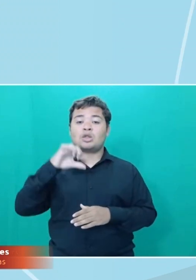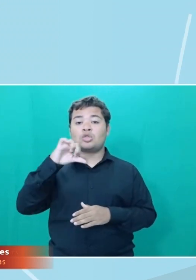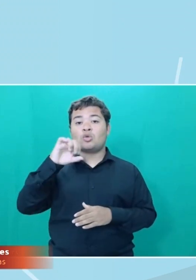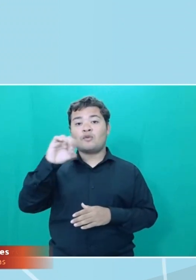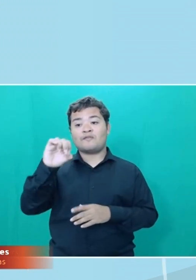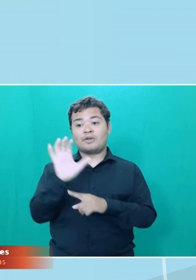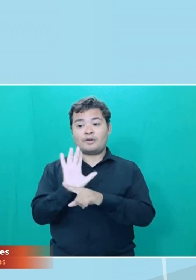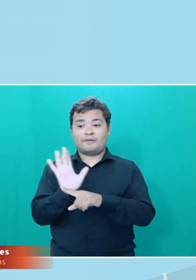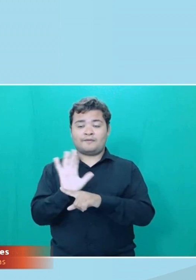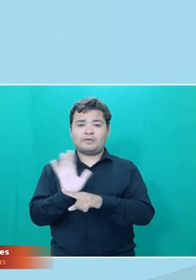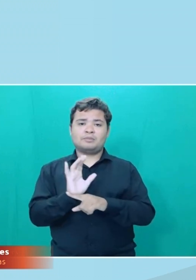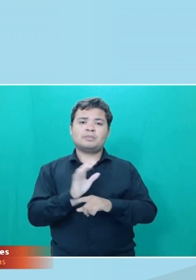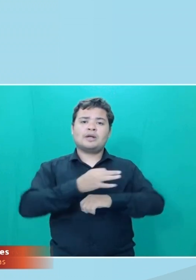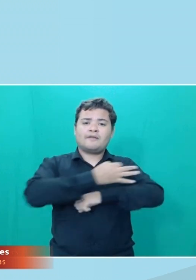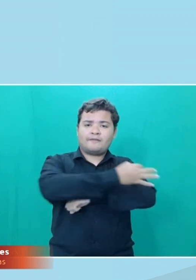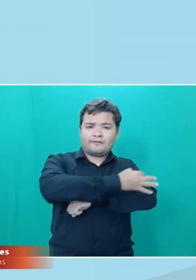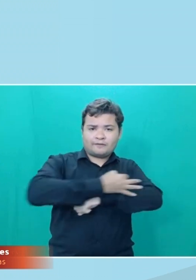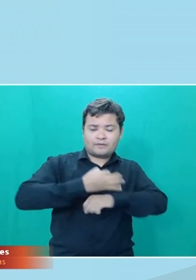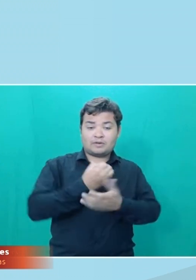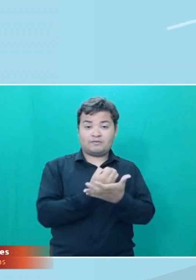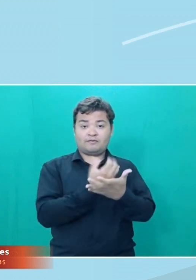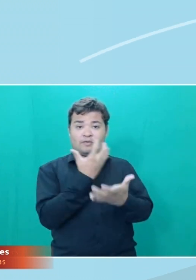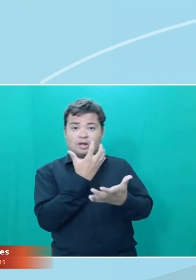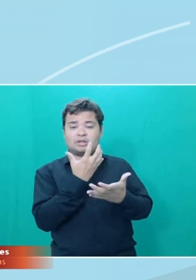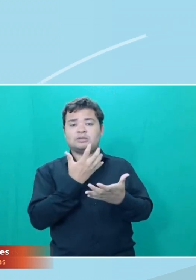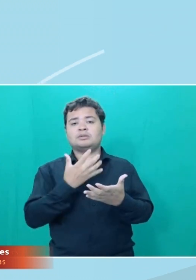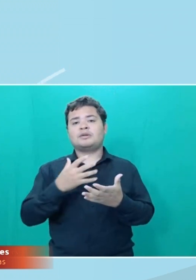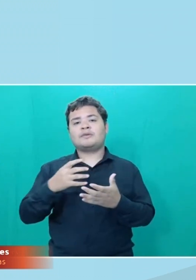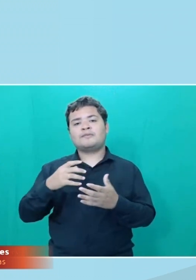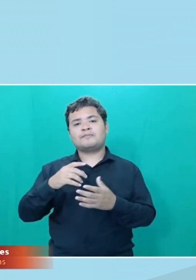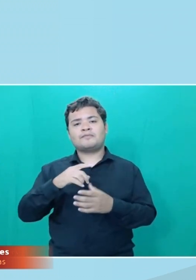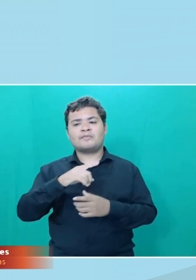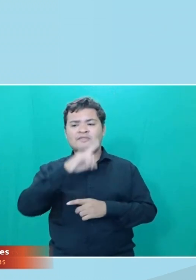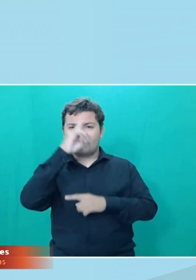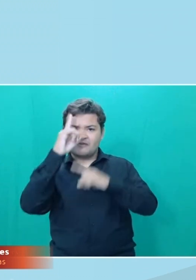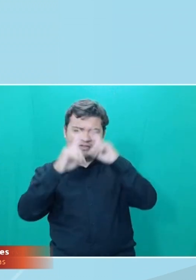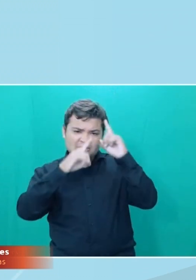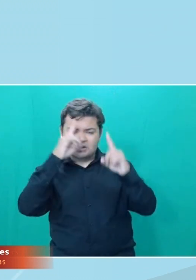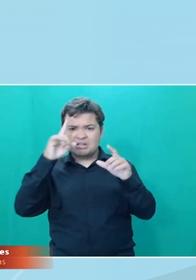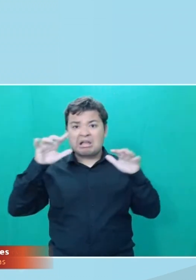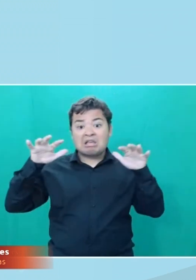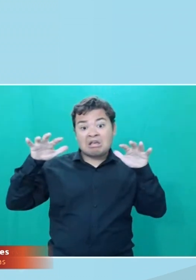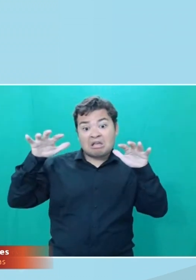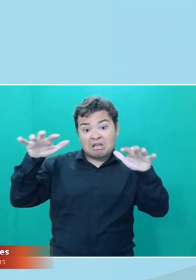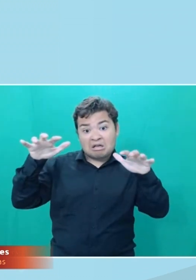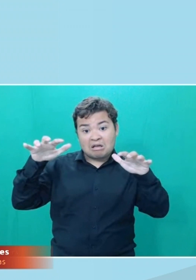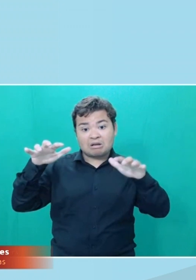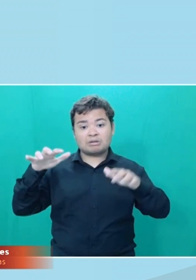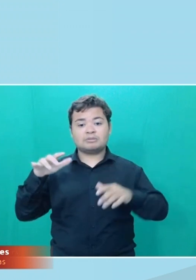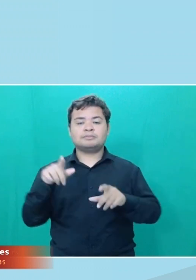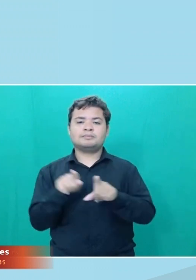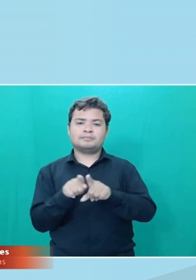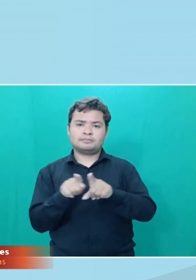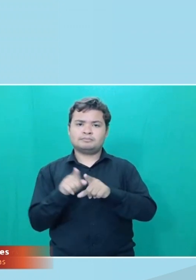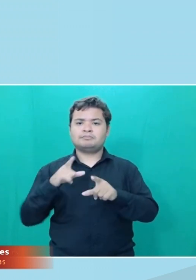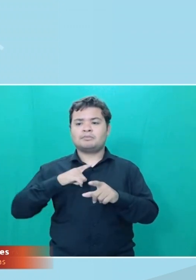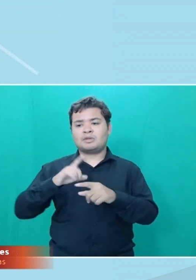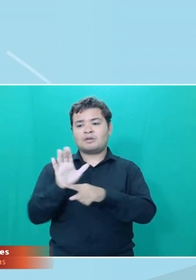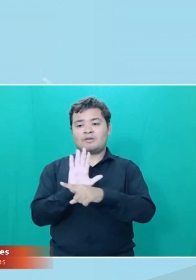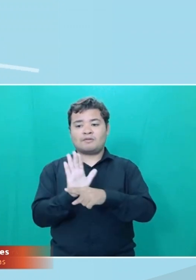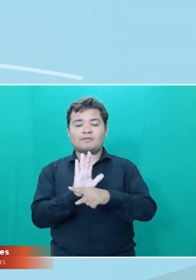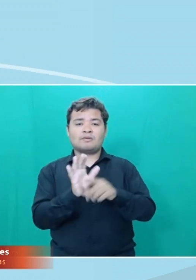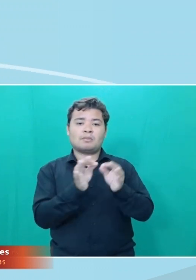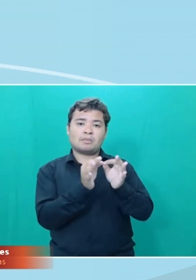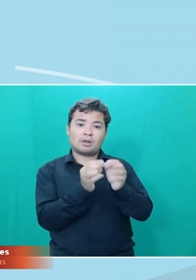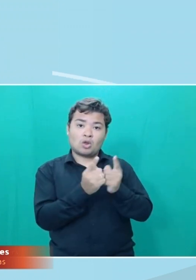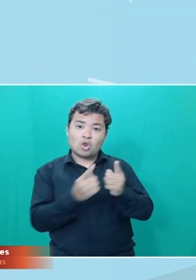entre ficção científica, fantasia e terror. Além disso, tem mostras competitivas de longas e curtas metragens, debates